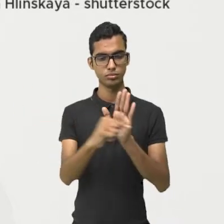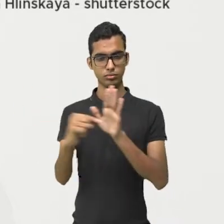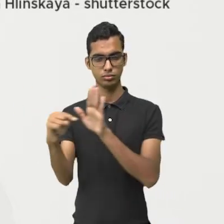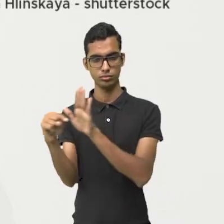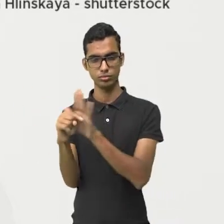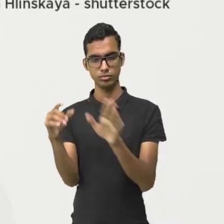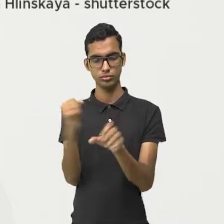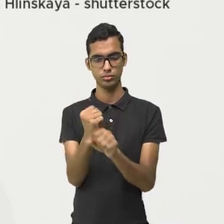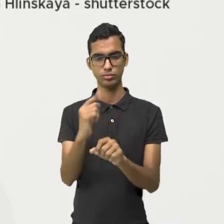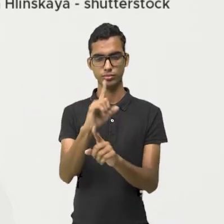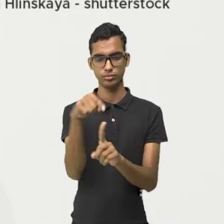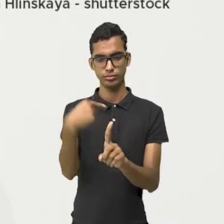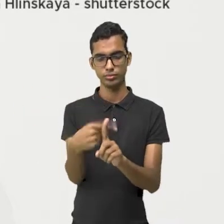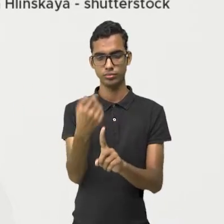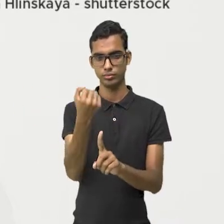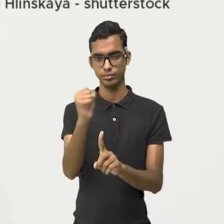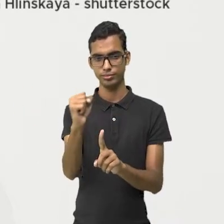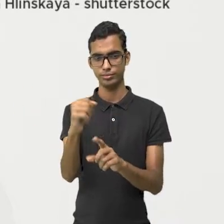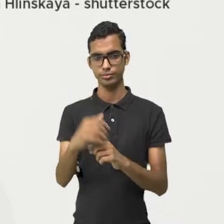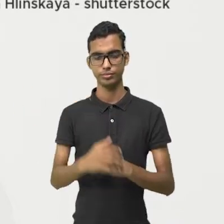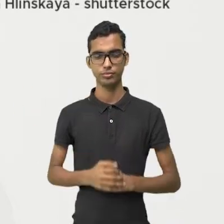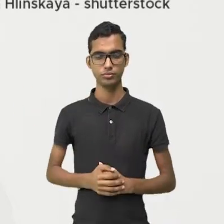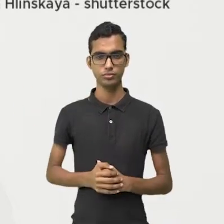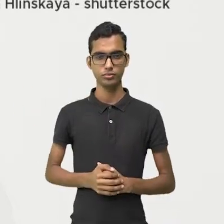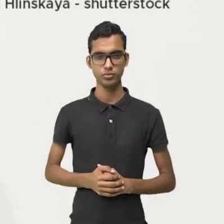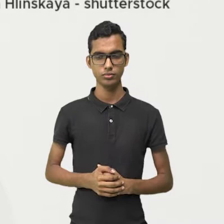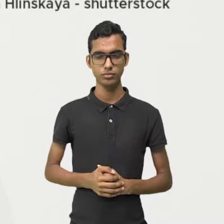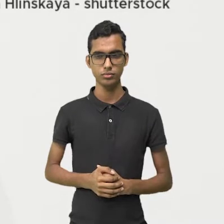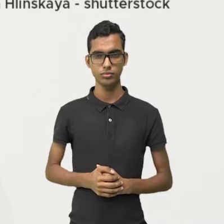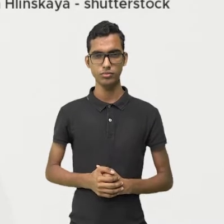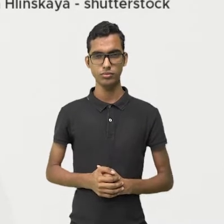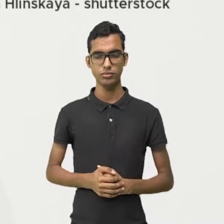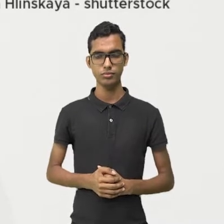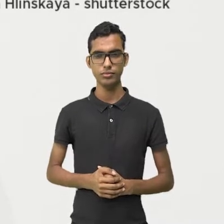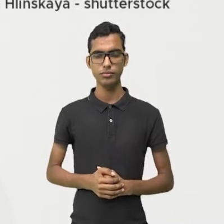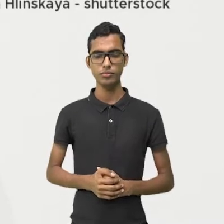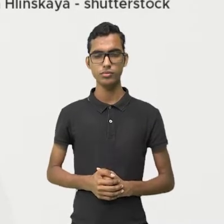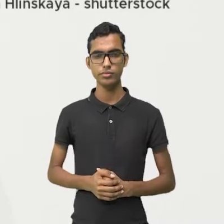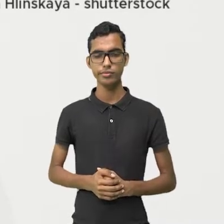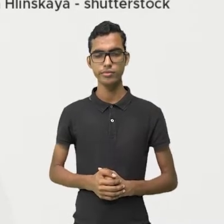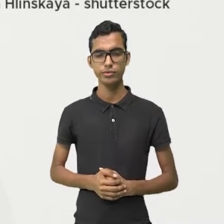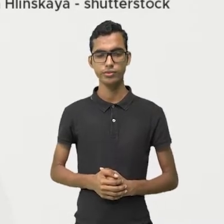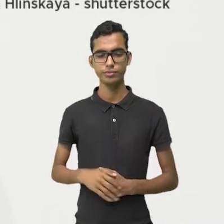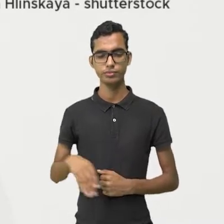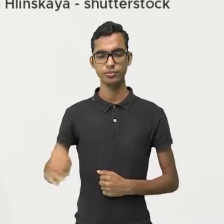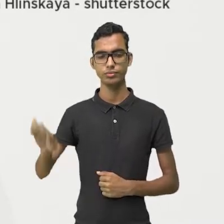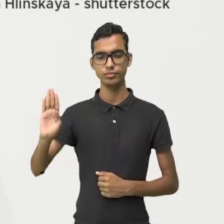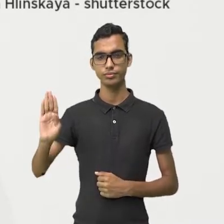16 dividido por 2 dá mais 8. Olha aí. Beleza? Vamos na letra B.